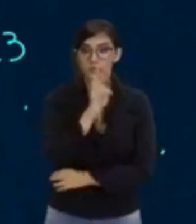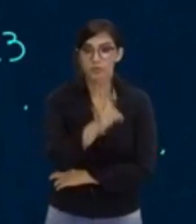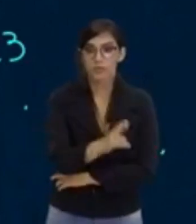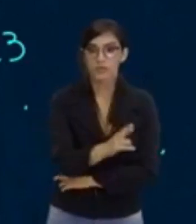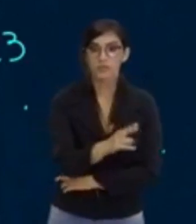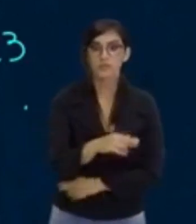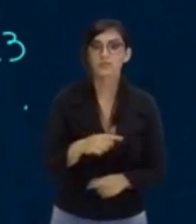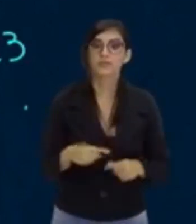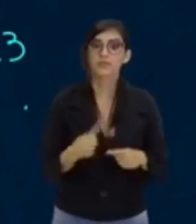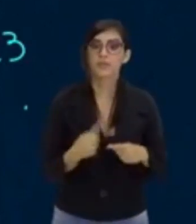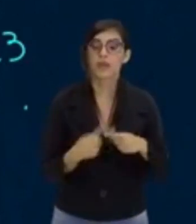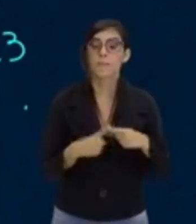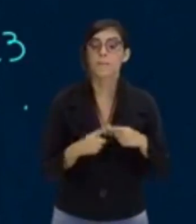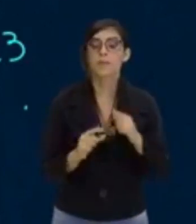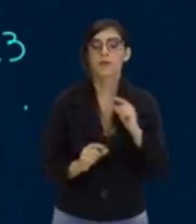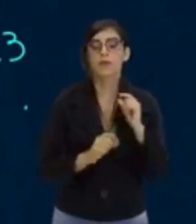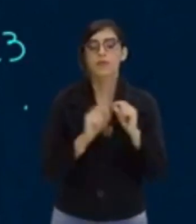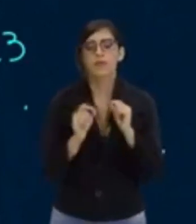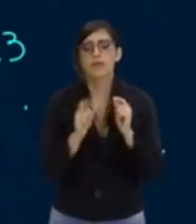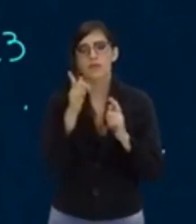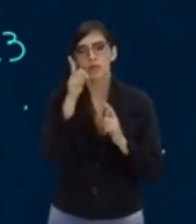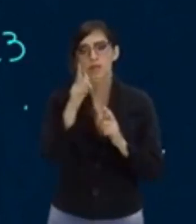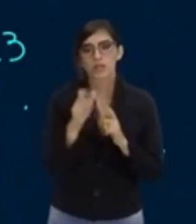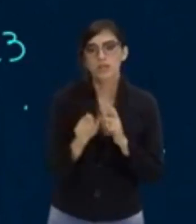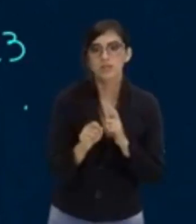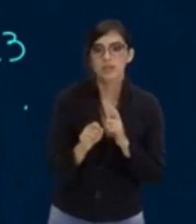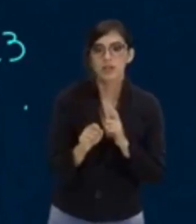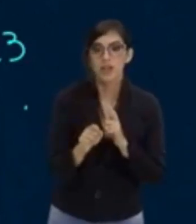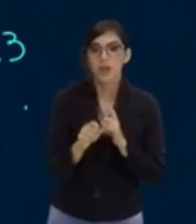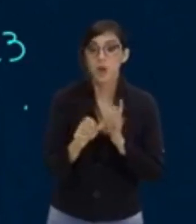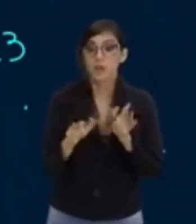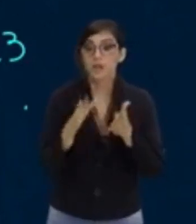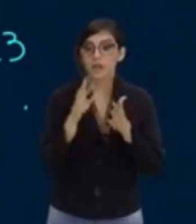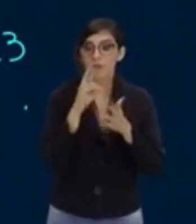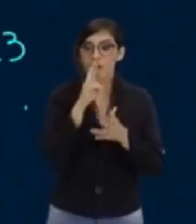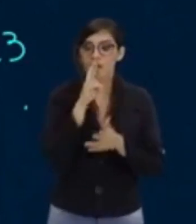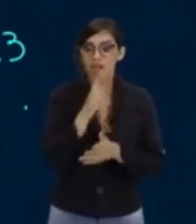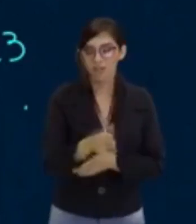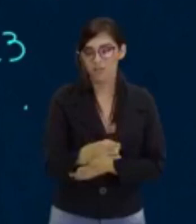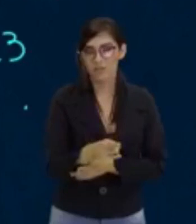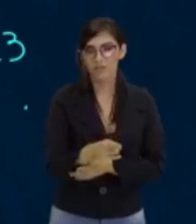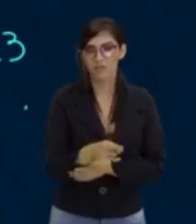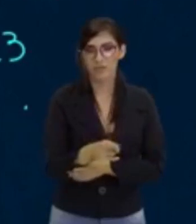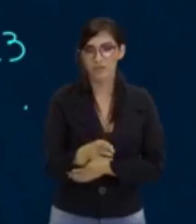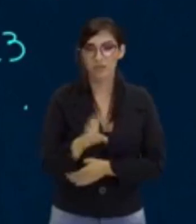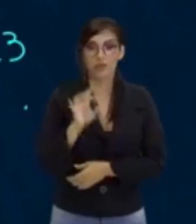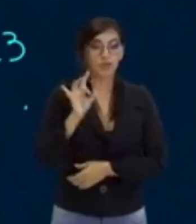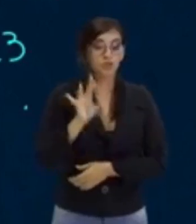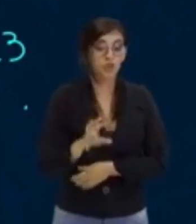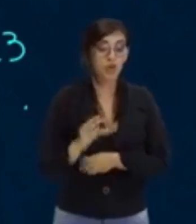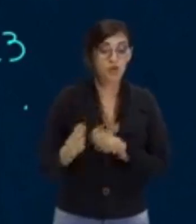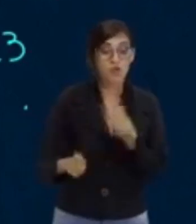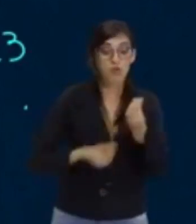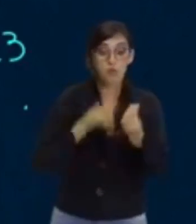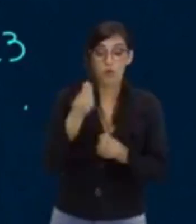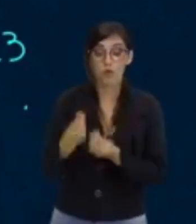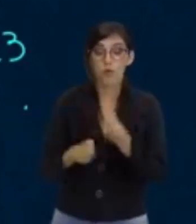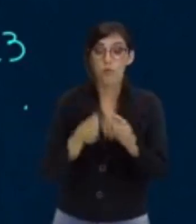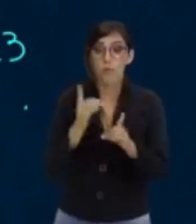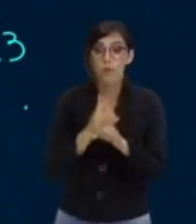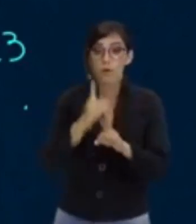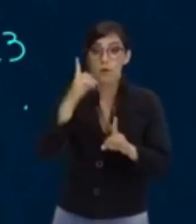acontece? Como vocês mesmos perceberam, eu ainda não disse quem é a resposta. Eu só falei como encontrar a